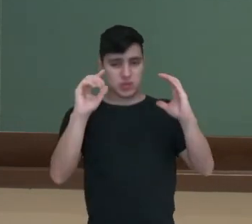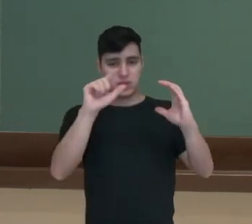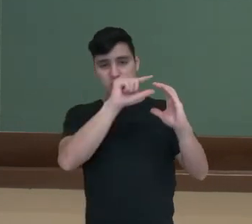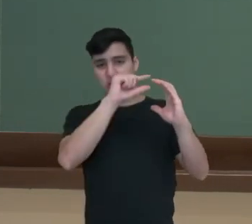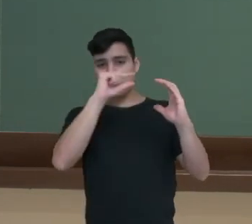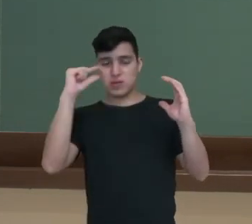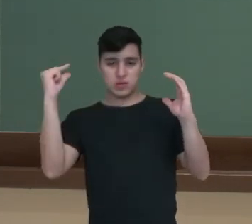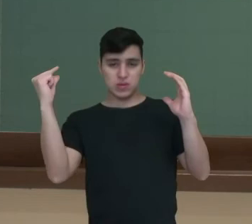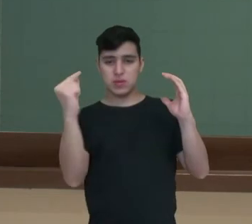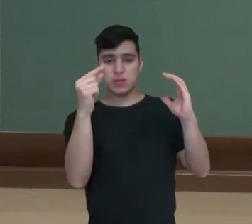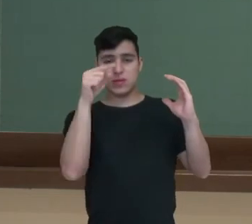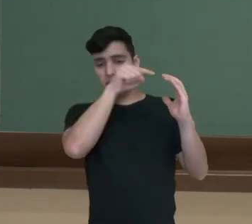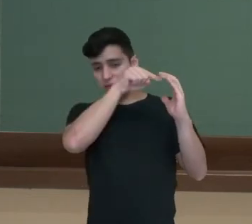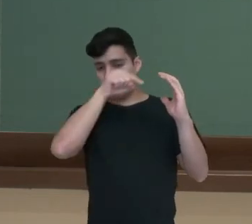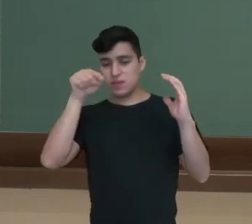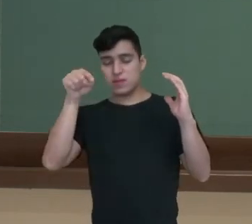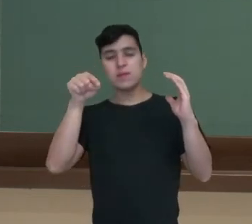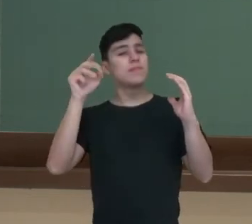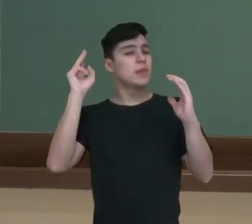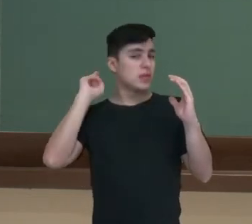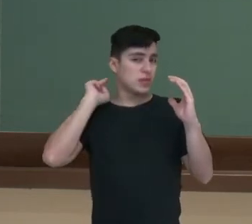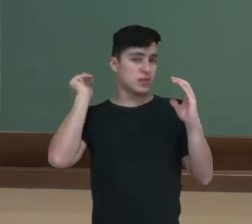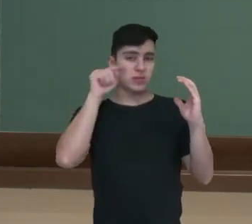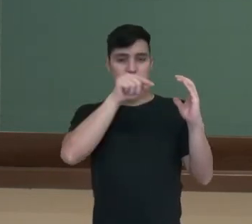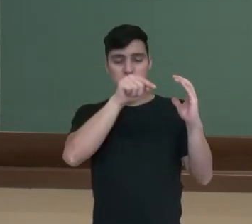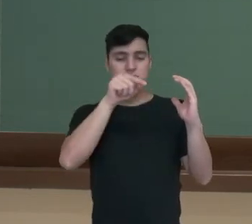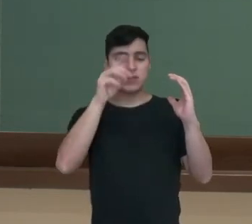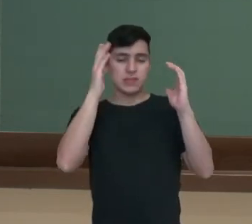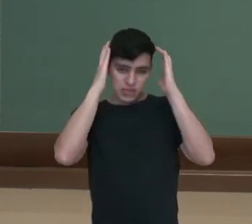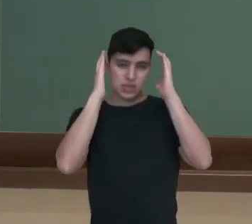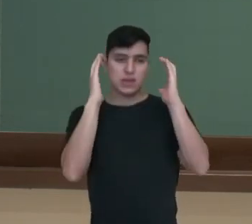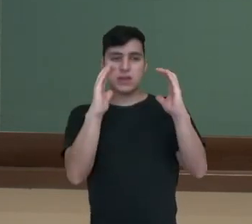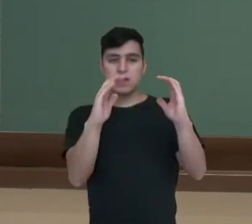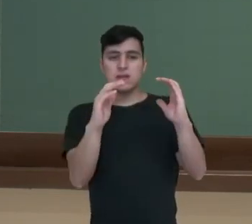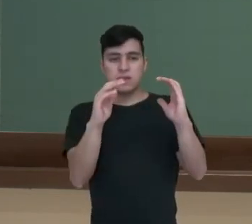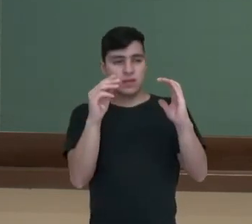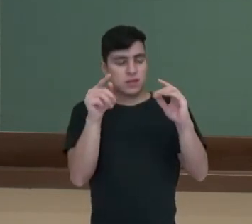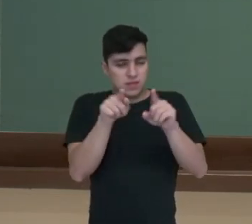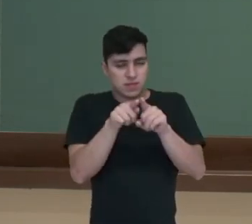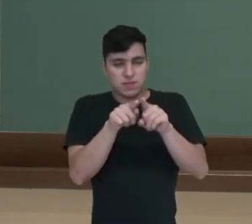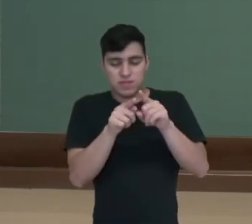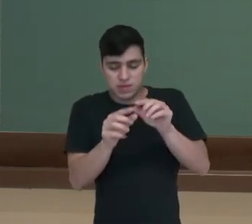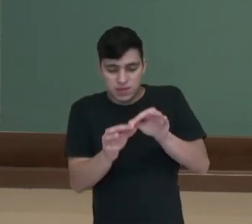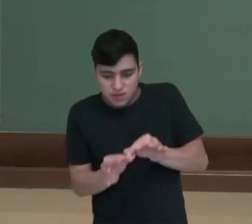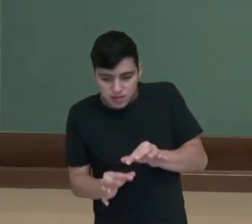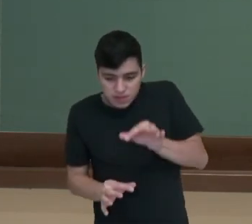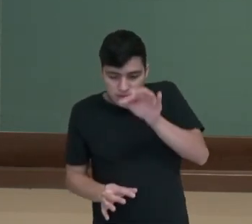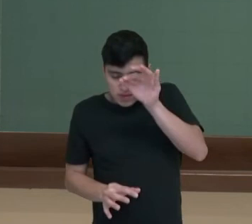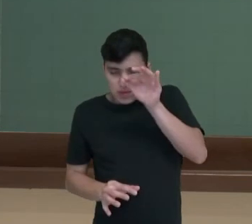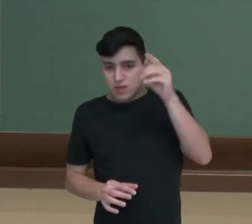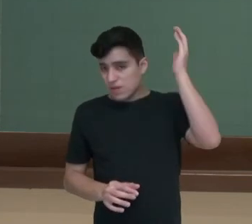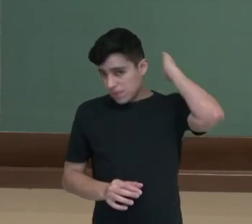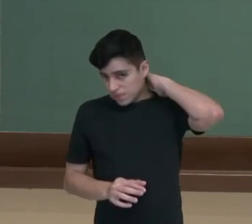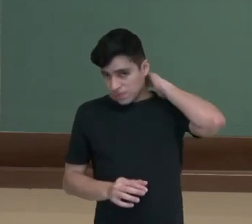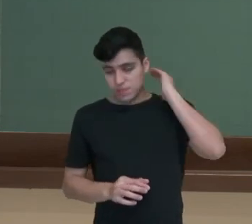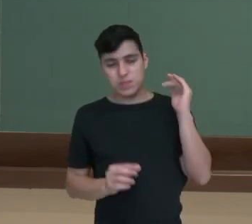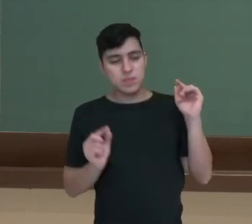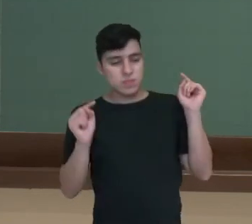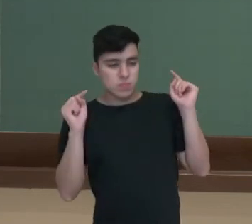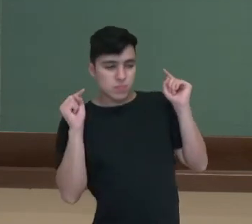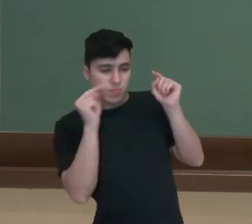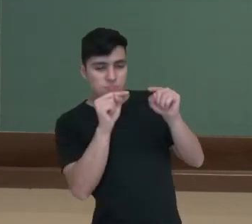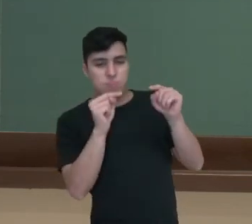sistema nervoso central, como o nosso cérebro e a nossa medula espinhal. Então, esse micro-organismo vai se